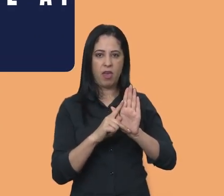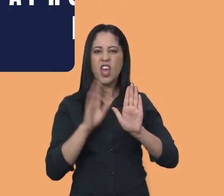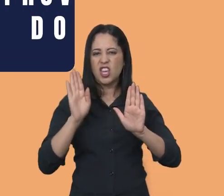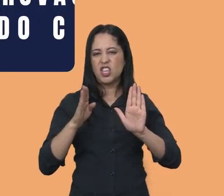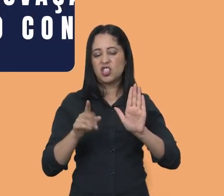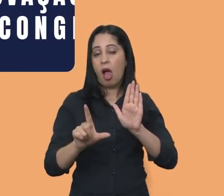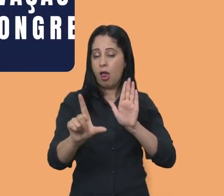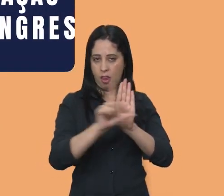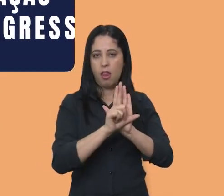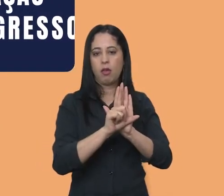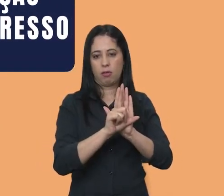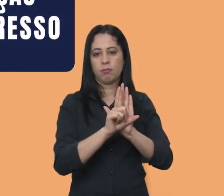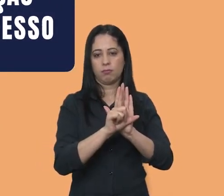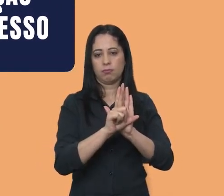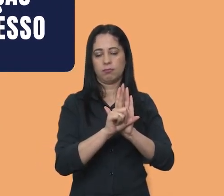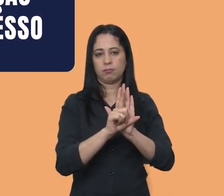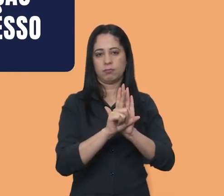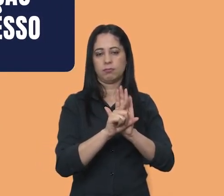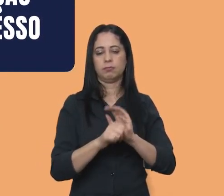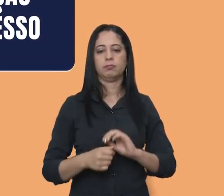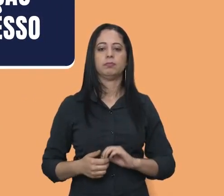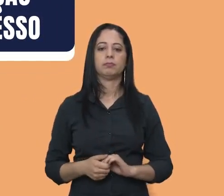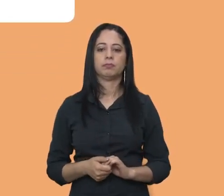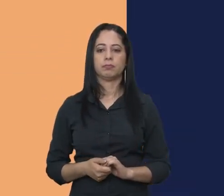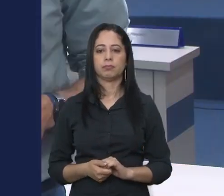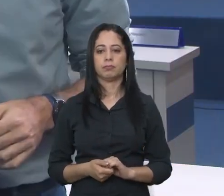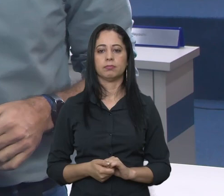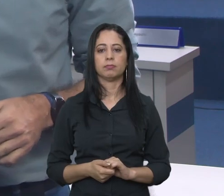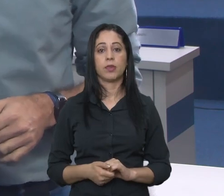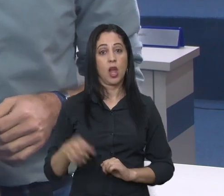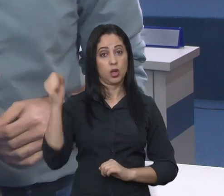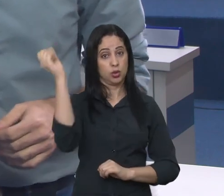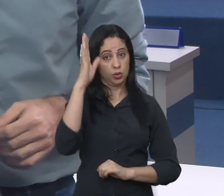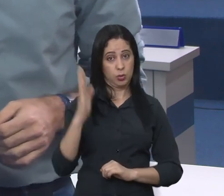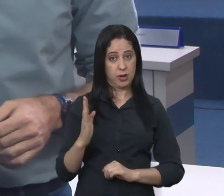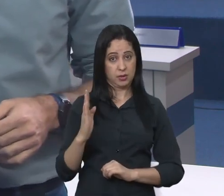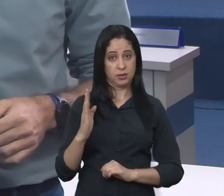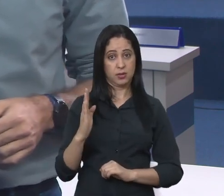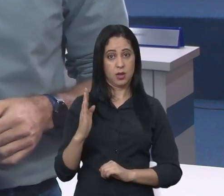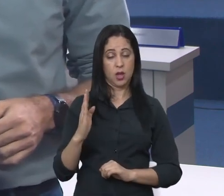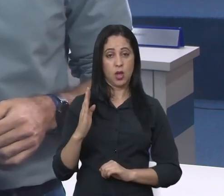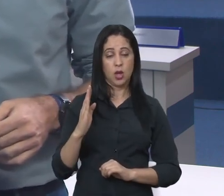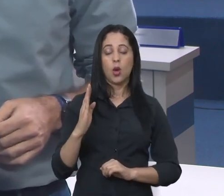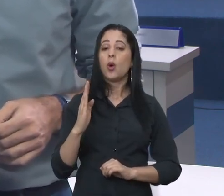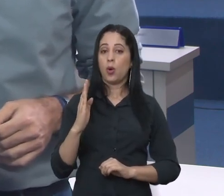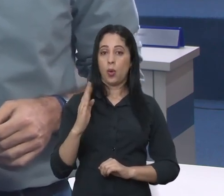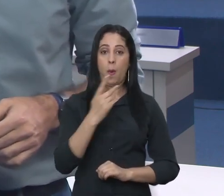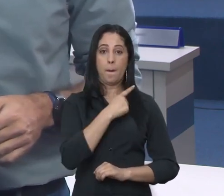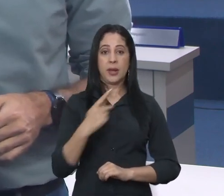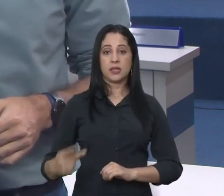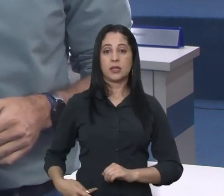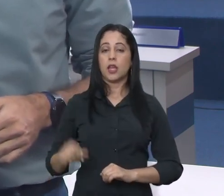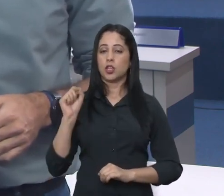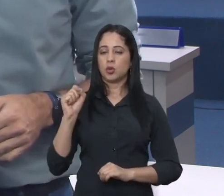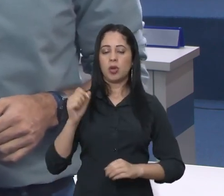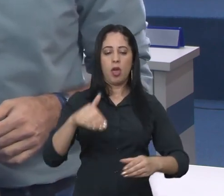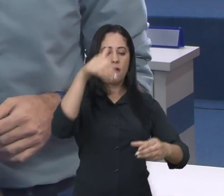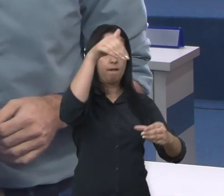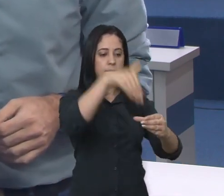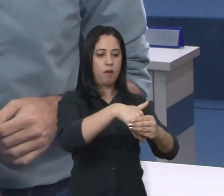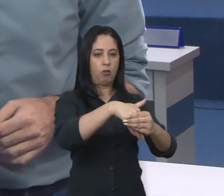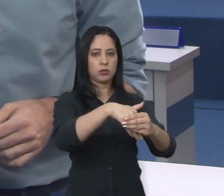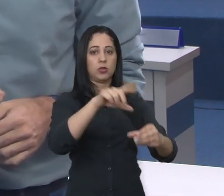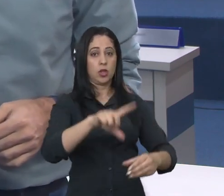lei antes mesmo da análise e aprovação do congresso no Brasil o presidente é eleito pelo sistema majoritário com